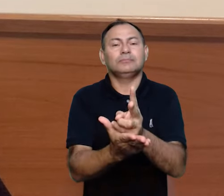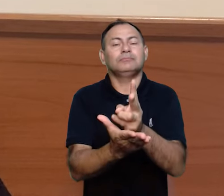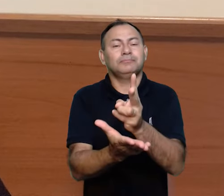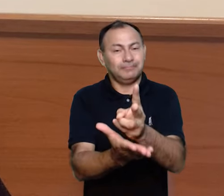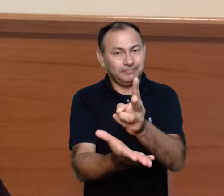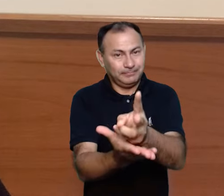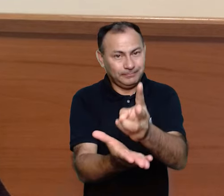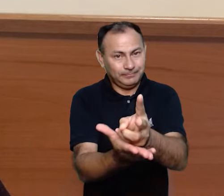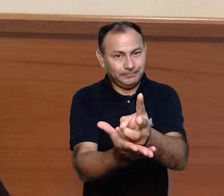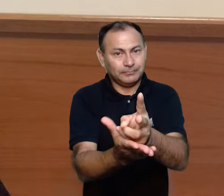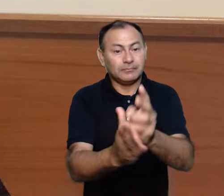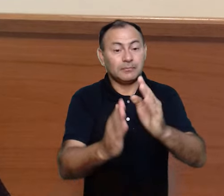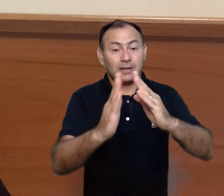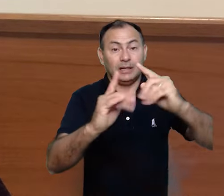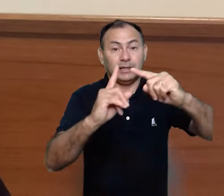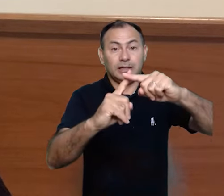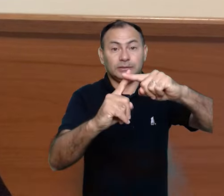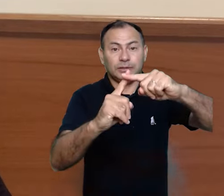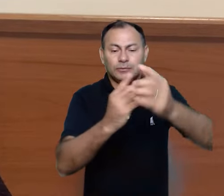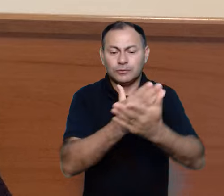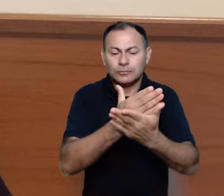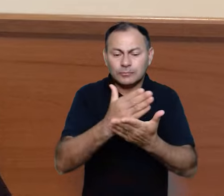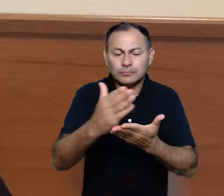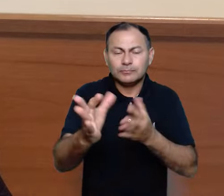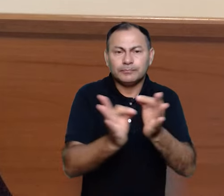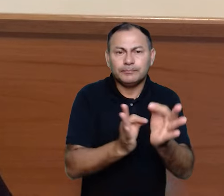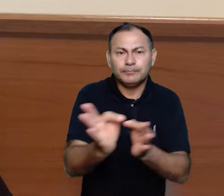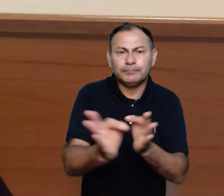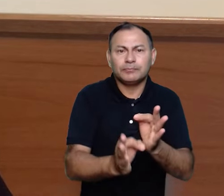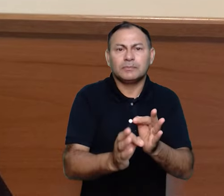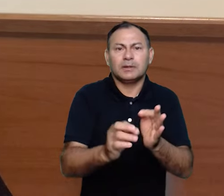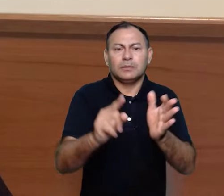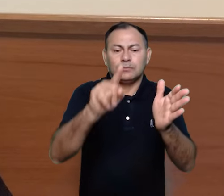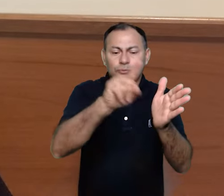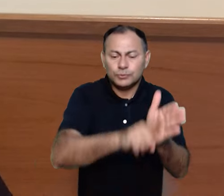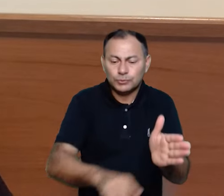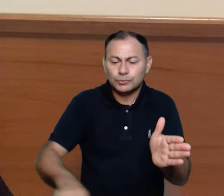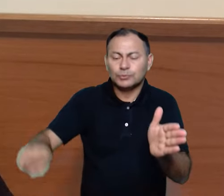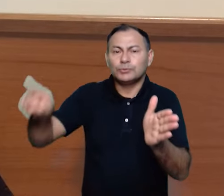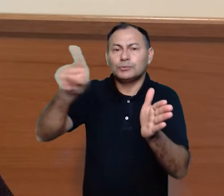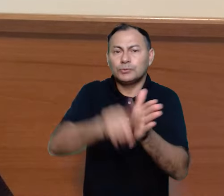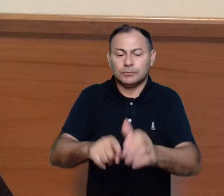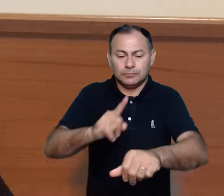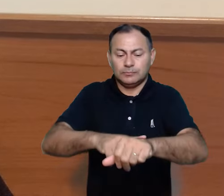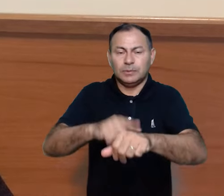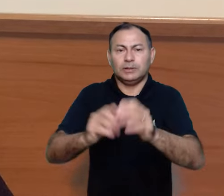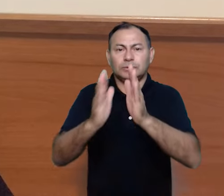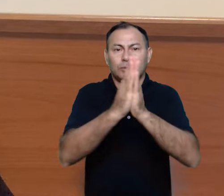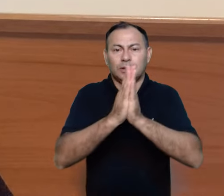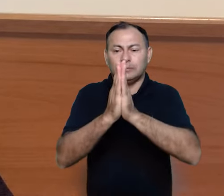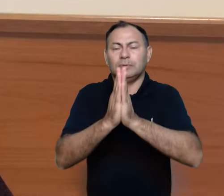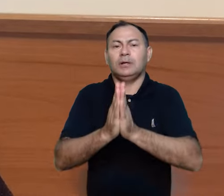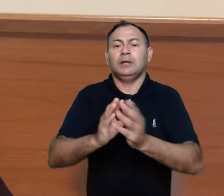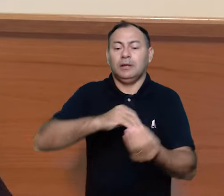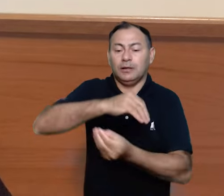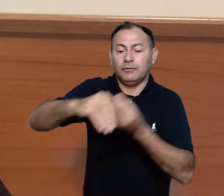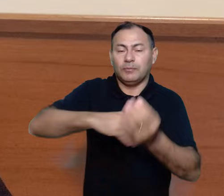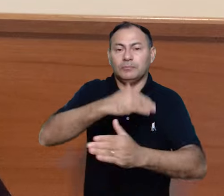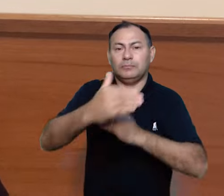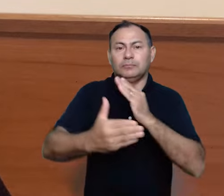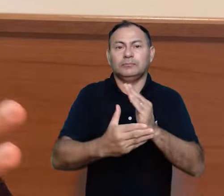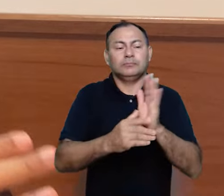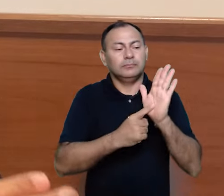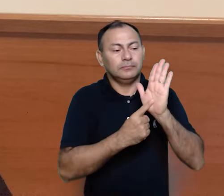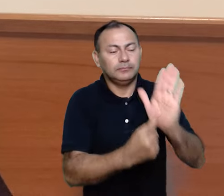constante, a Igreja começou a organizar um ciclo de oração que envolve toda a jornada,